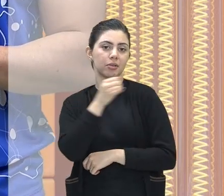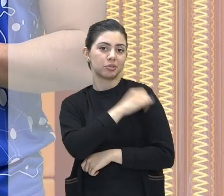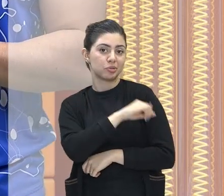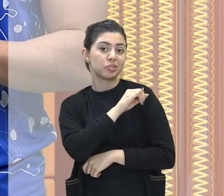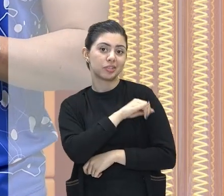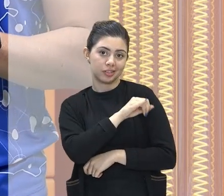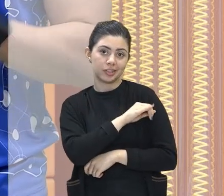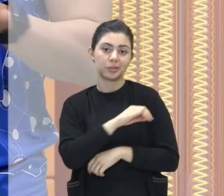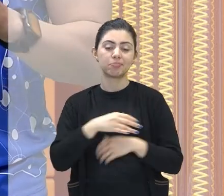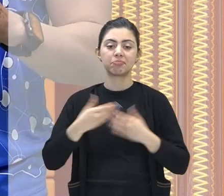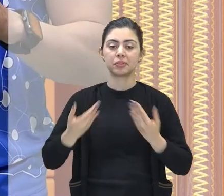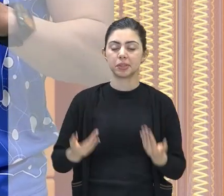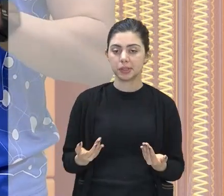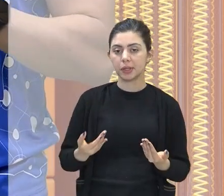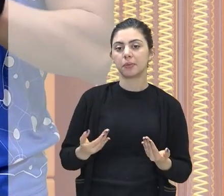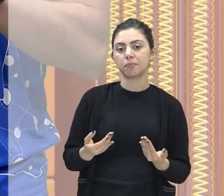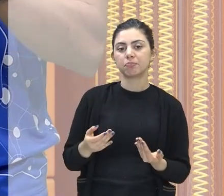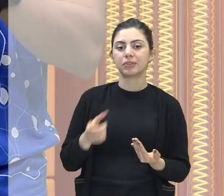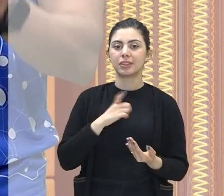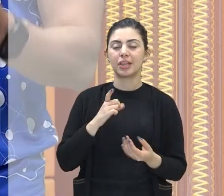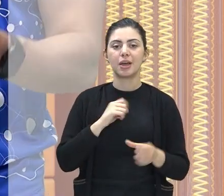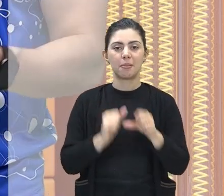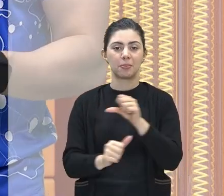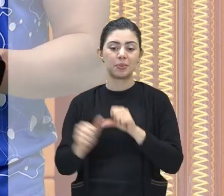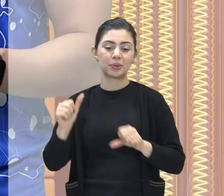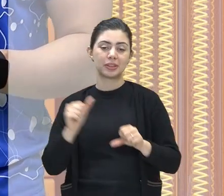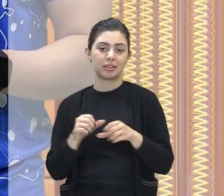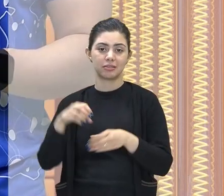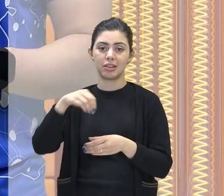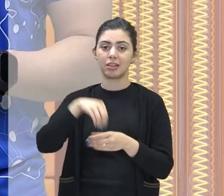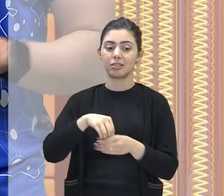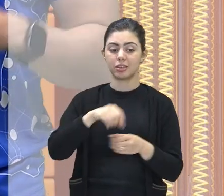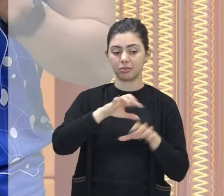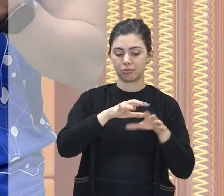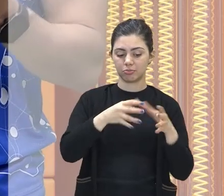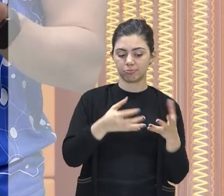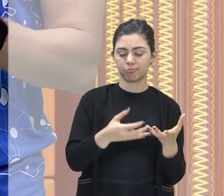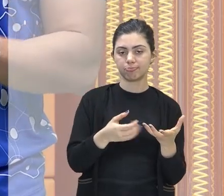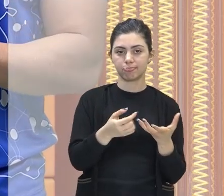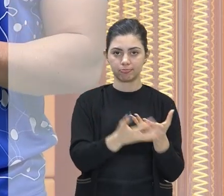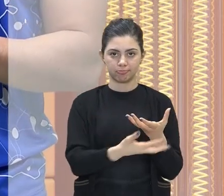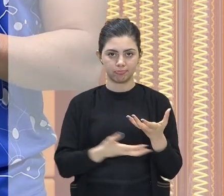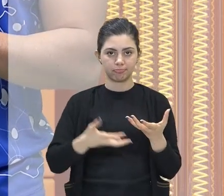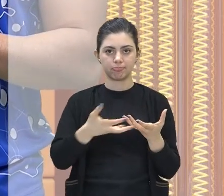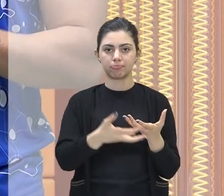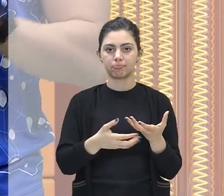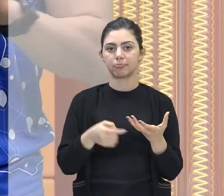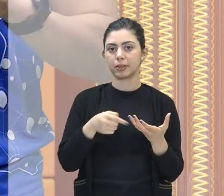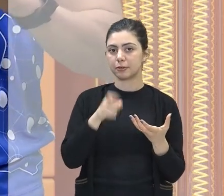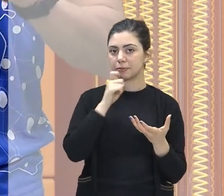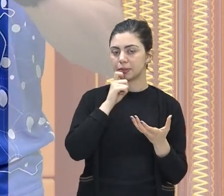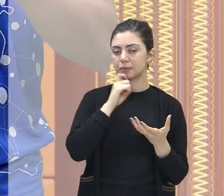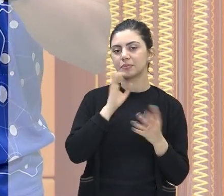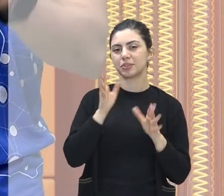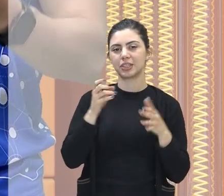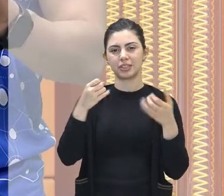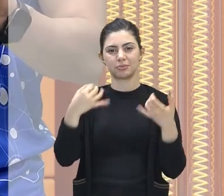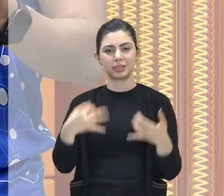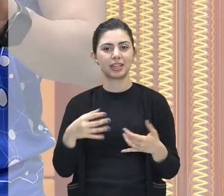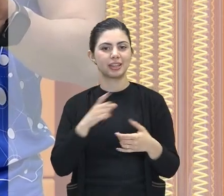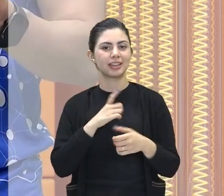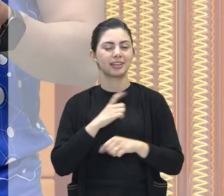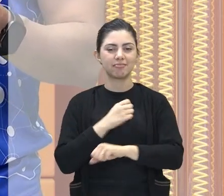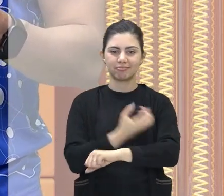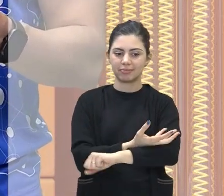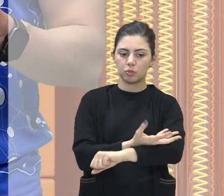contribuindo para a mudança ali nos habitats dentro do continente Antártico. Aí eu falei para vocês que a gente está tendo cada vez mais vegetação